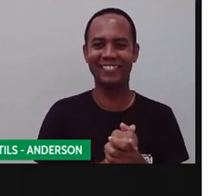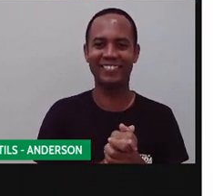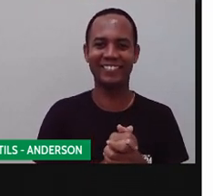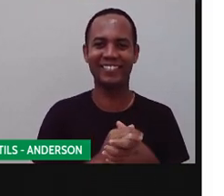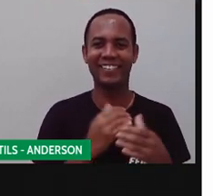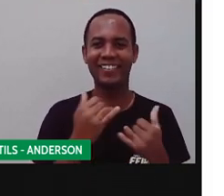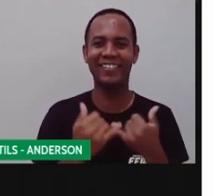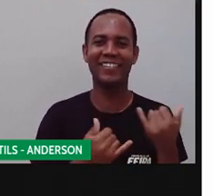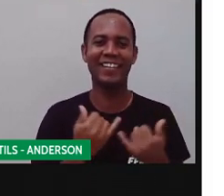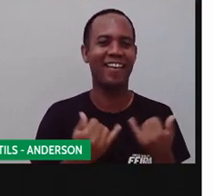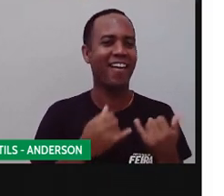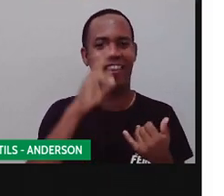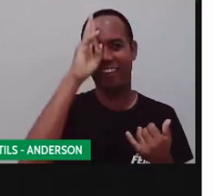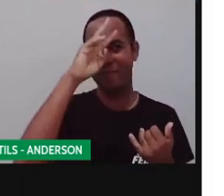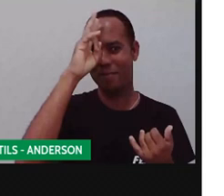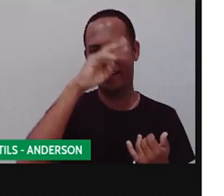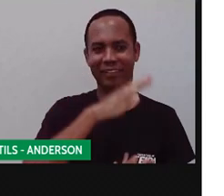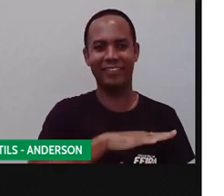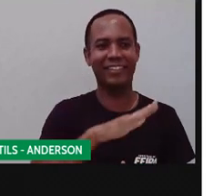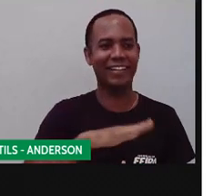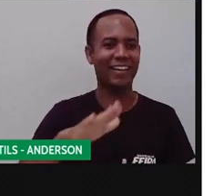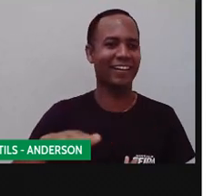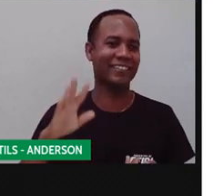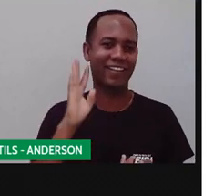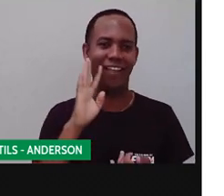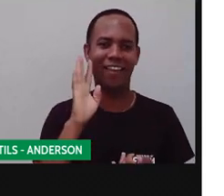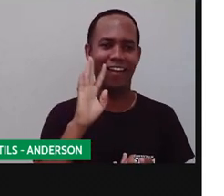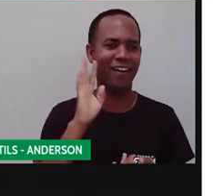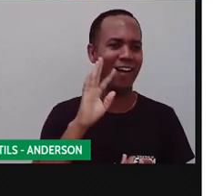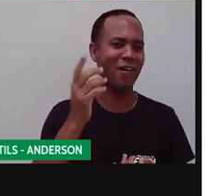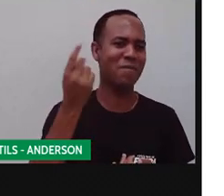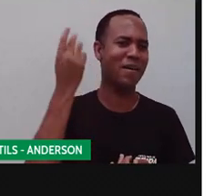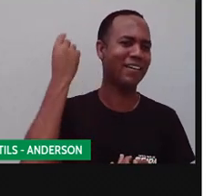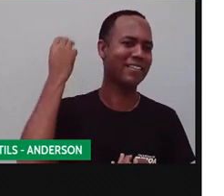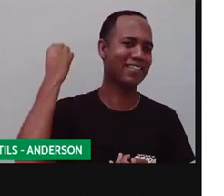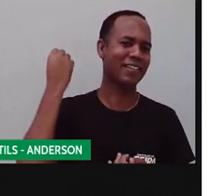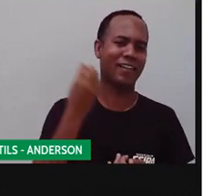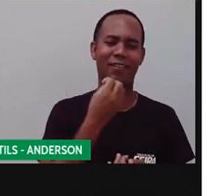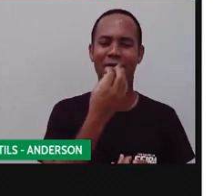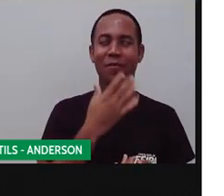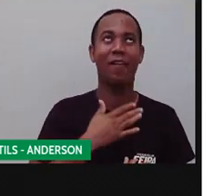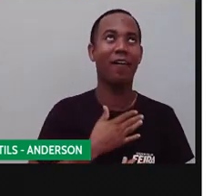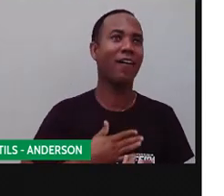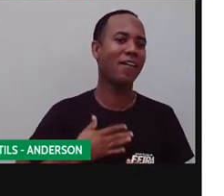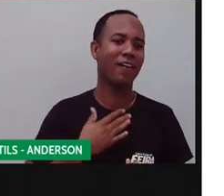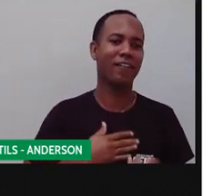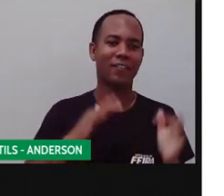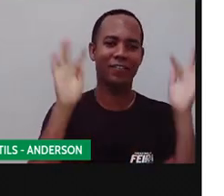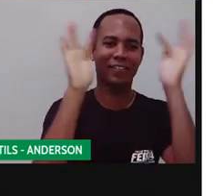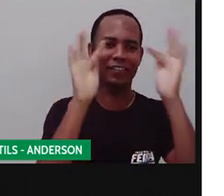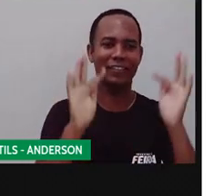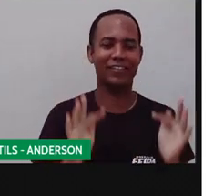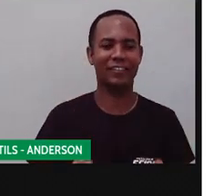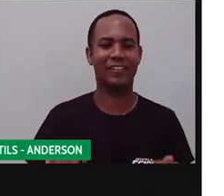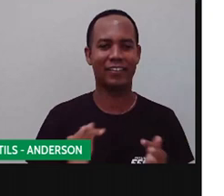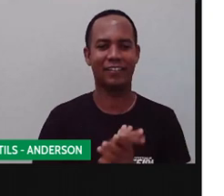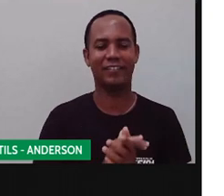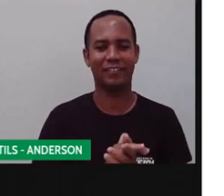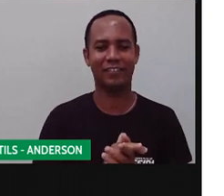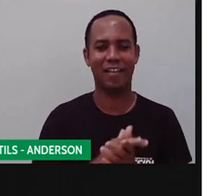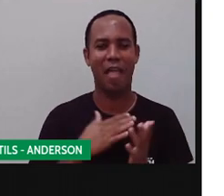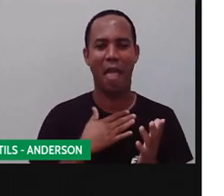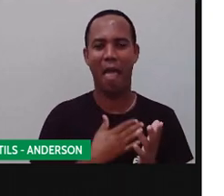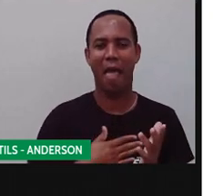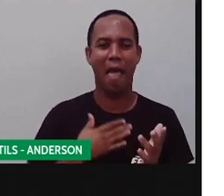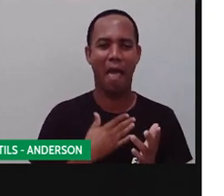Bom, a gente está aqui lembrando da nossa infância. Essa aula está meio mais para a gente do que para os meninos, viu Anderson? Os professores devem estar amando,